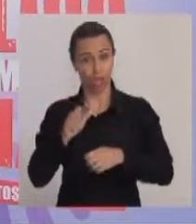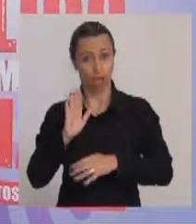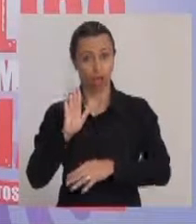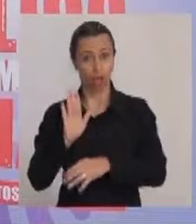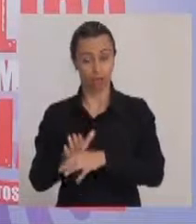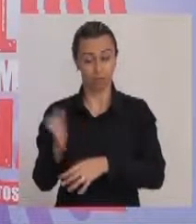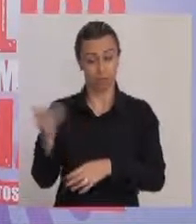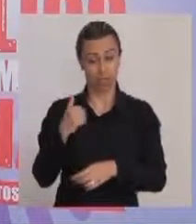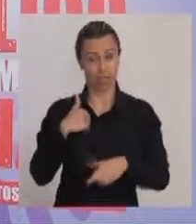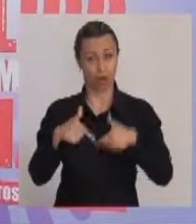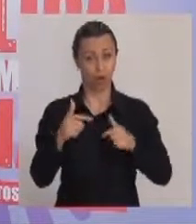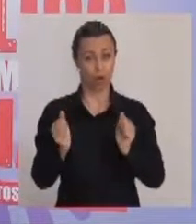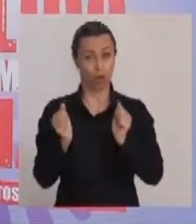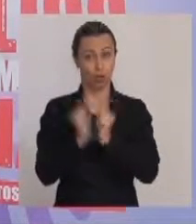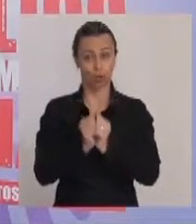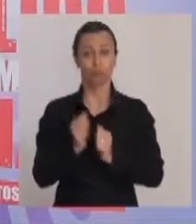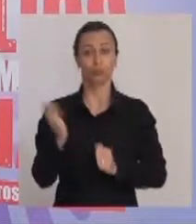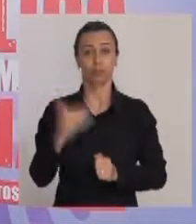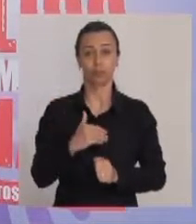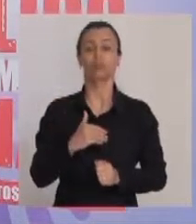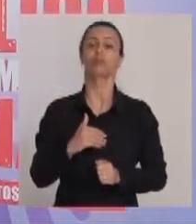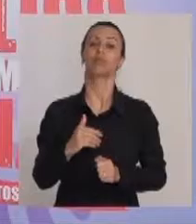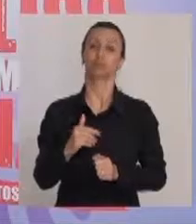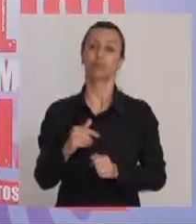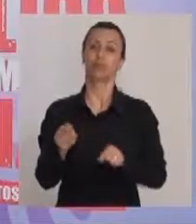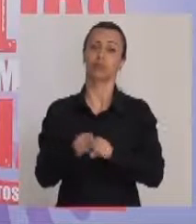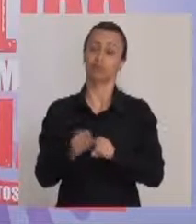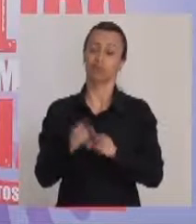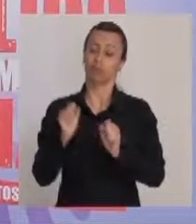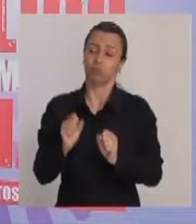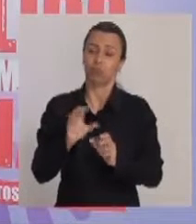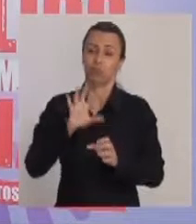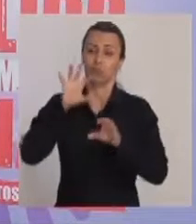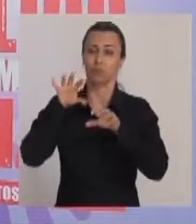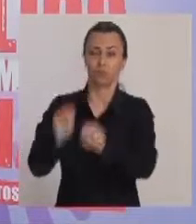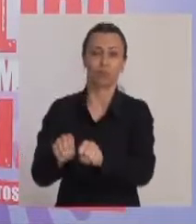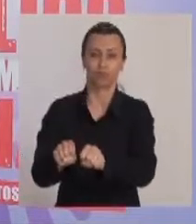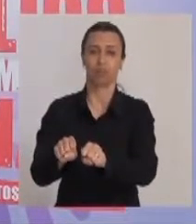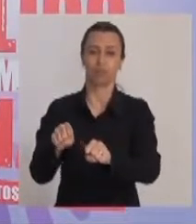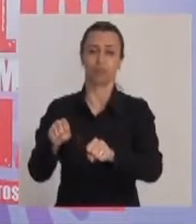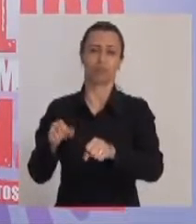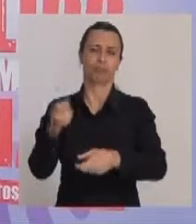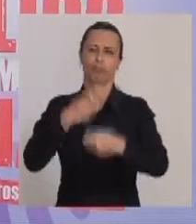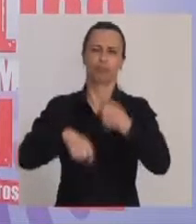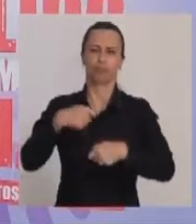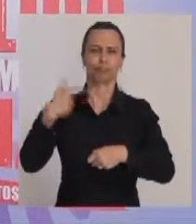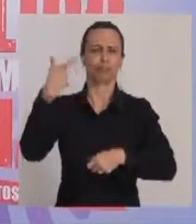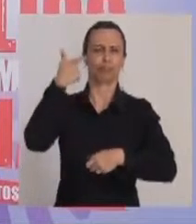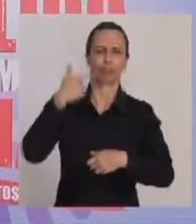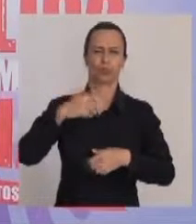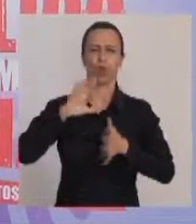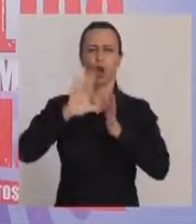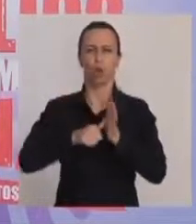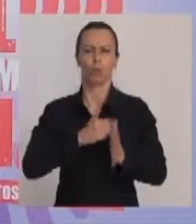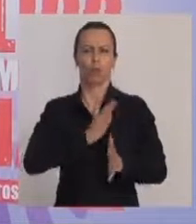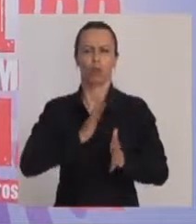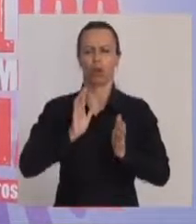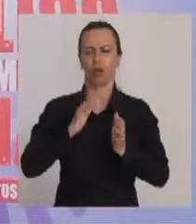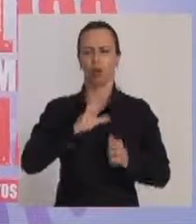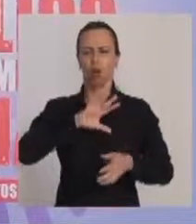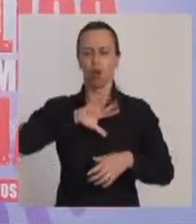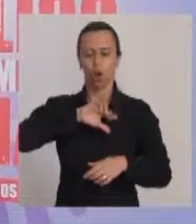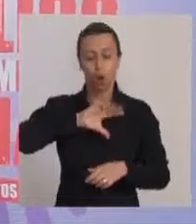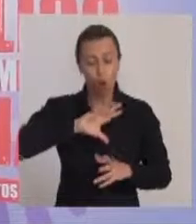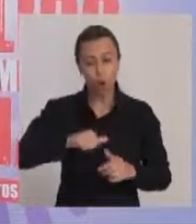eu tenho uma situação para você vem trabalhar comigo ali ou até levam e acaba sendo vítima de tráfico de